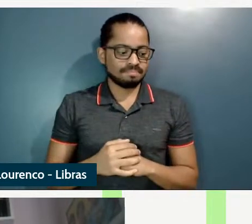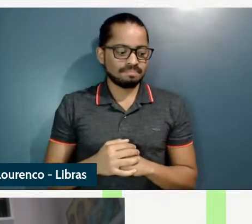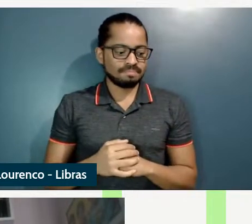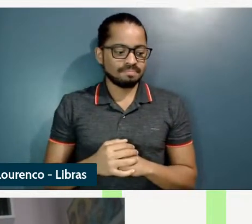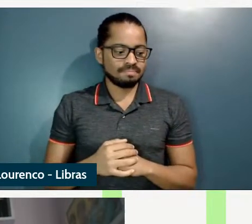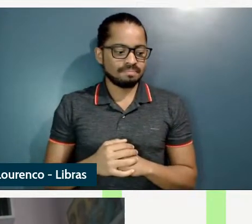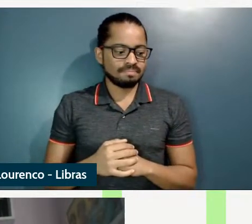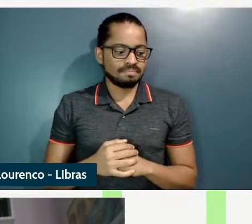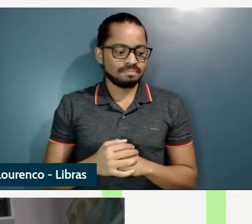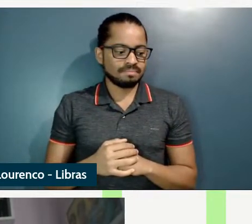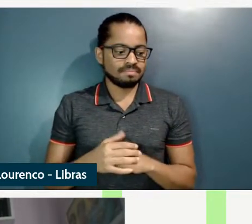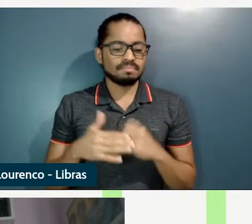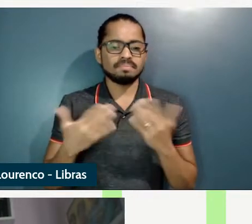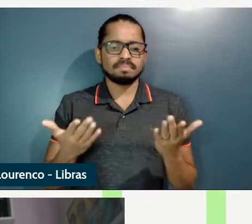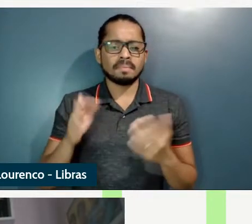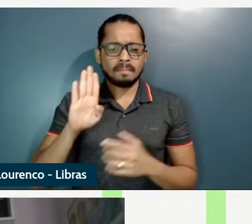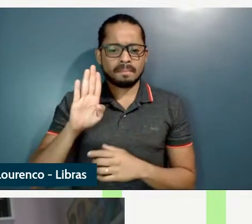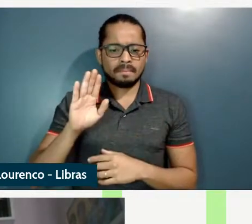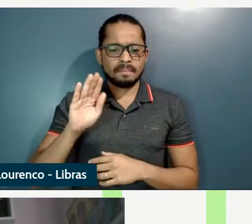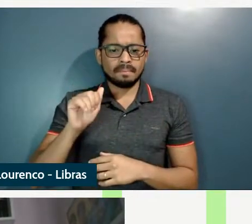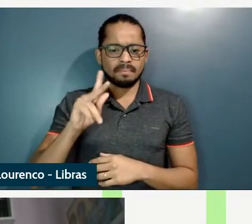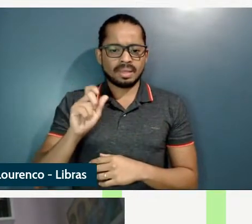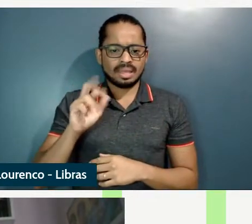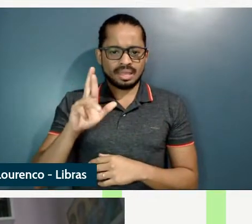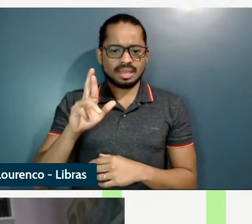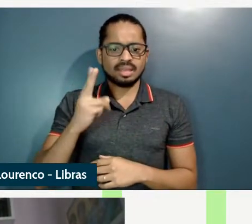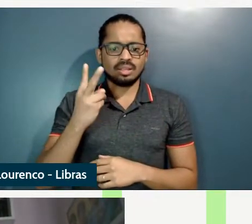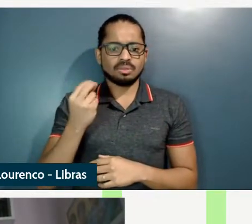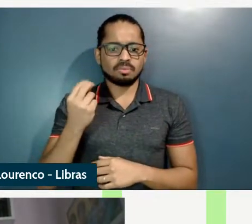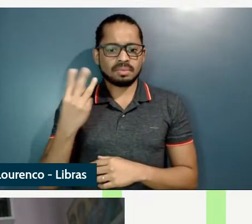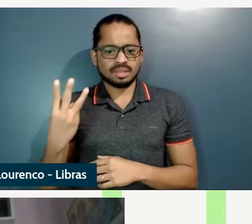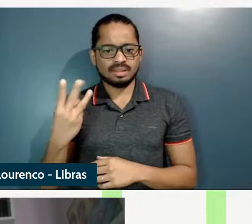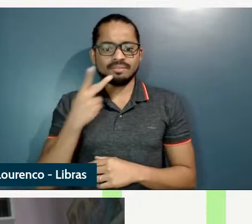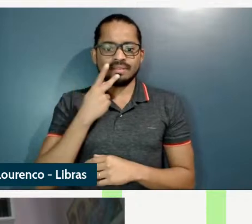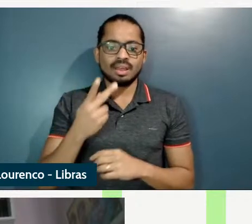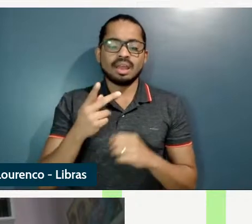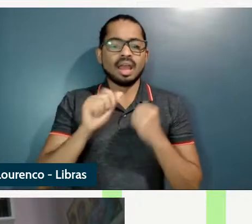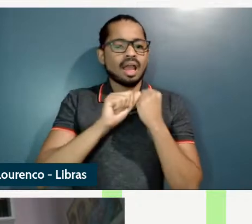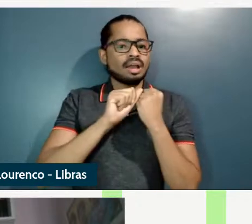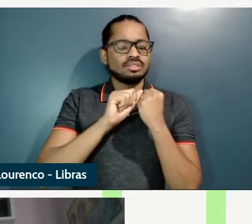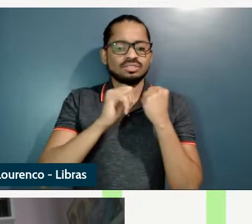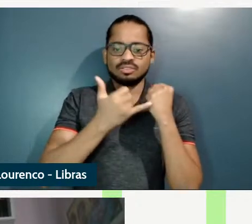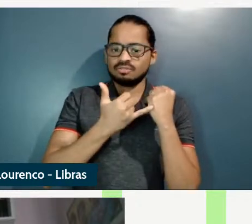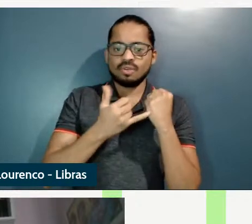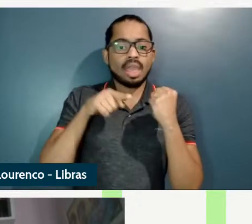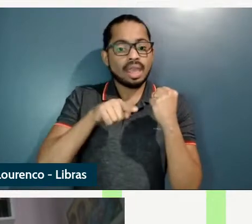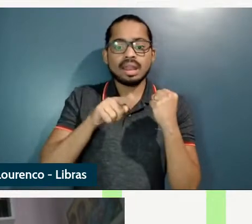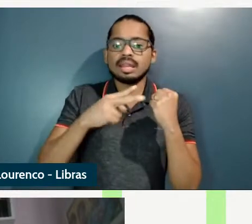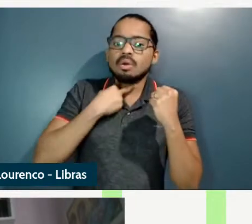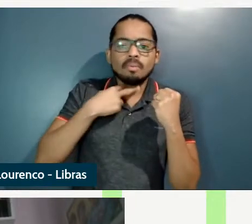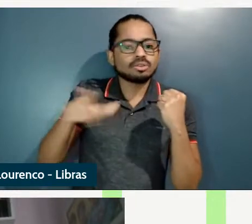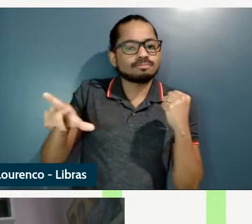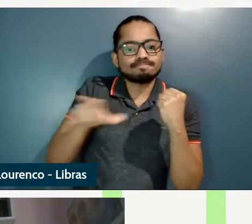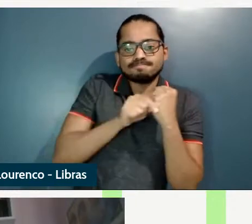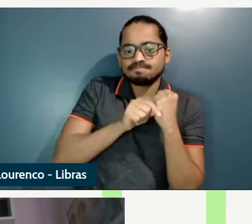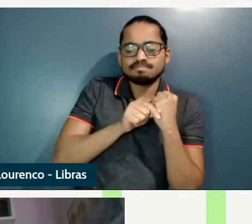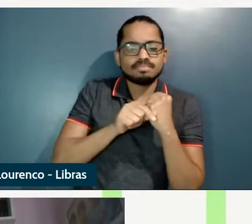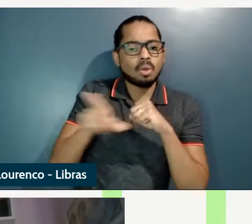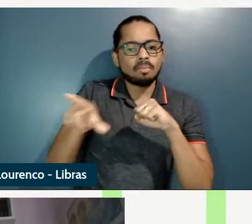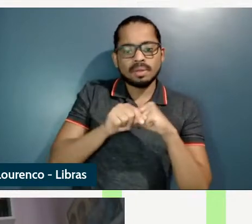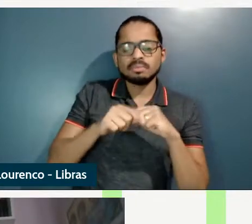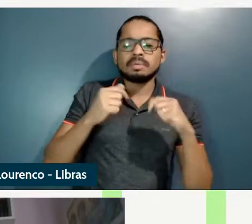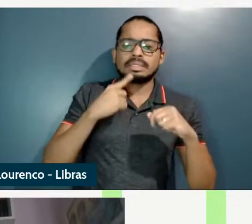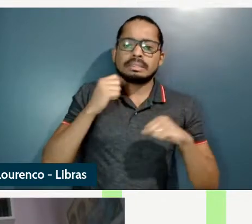Baker 2003 propõe que o adjetivo não licencie argumentos precisando de projeções adicionais na sua estrutura